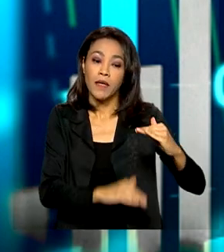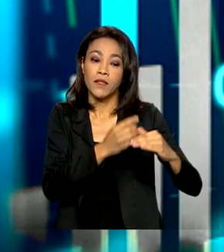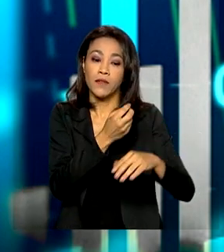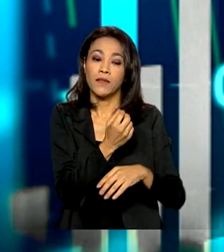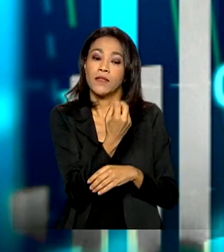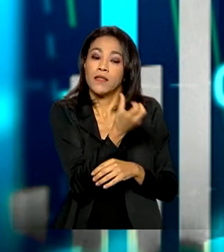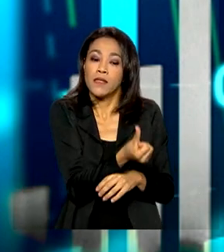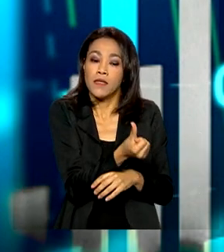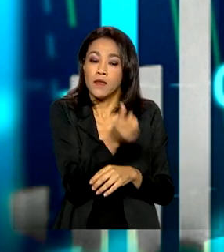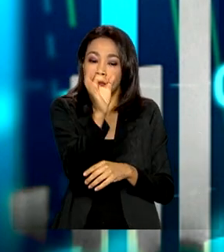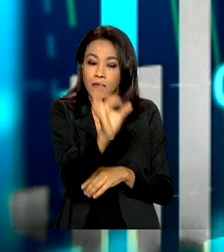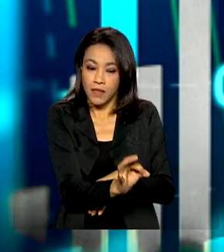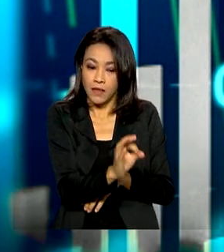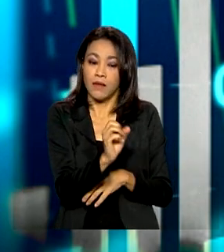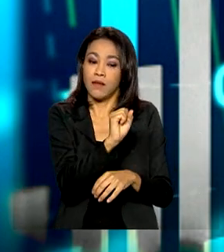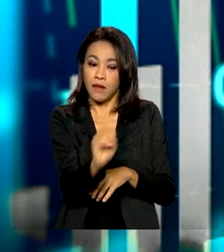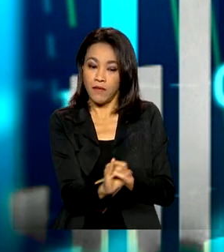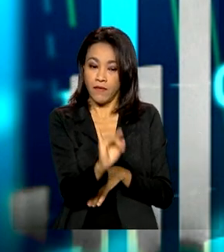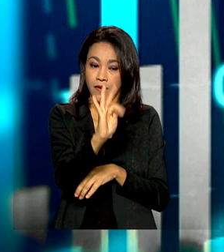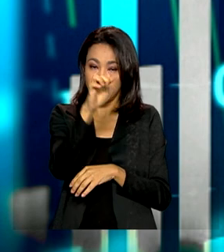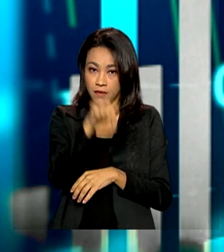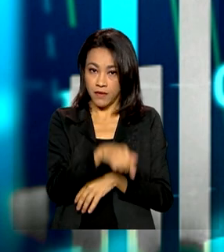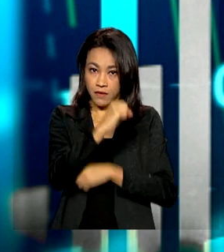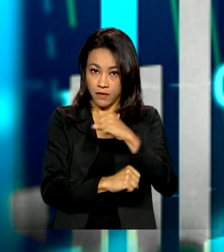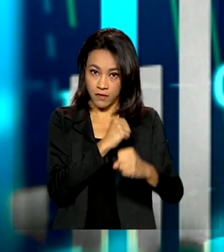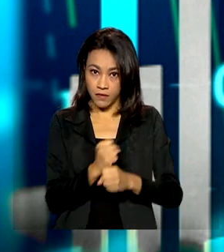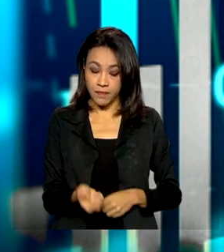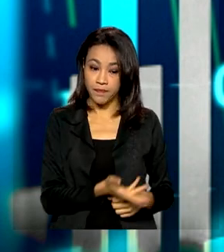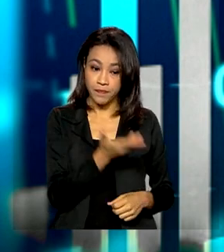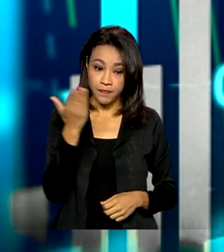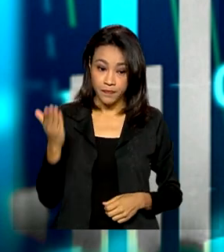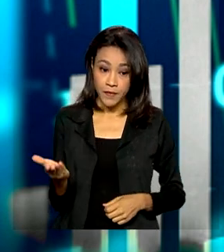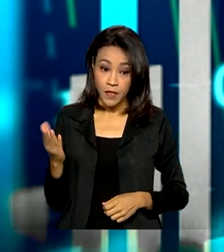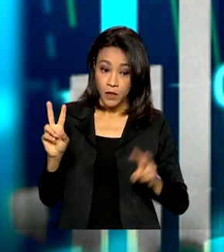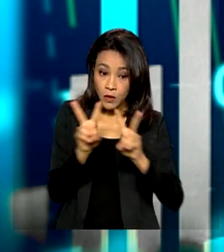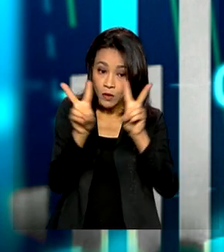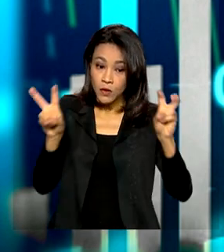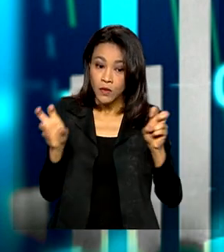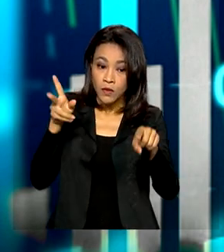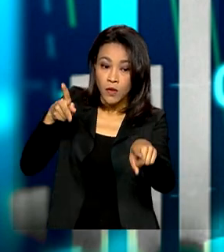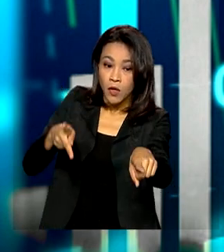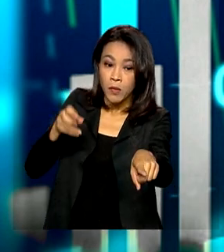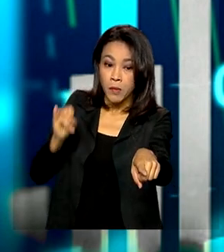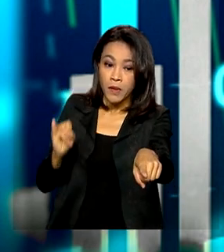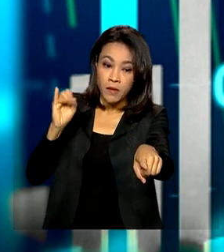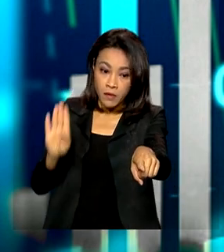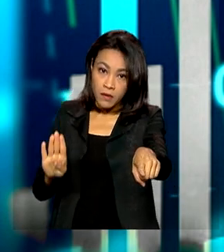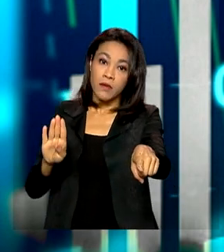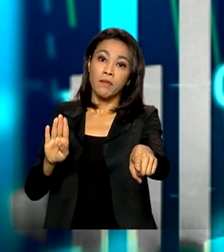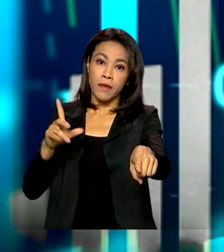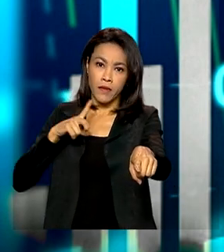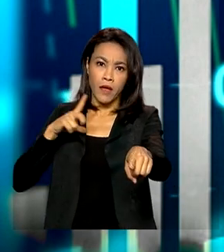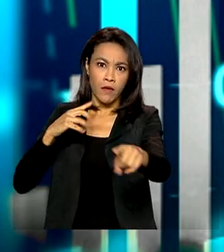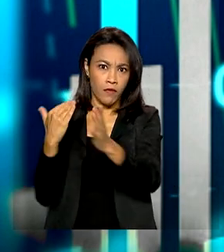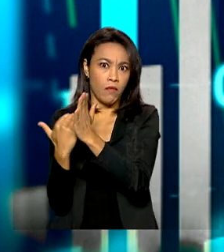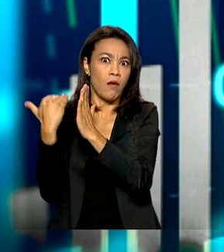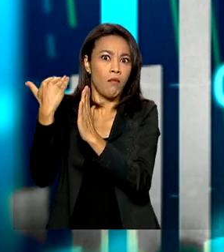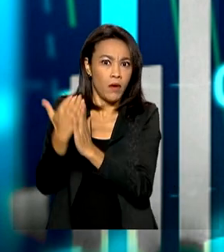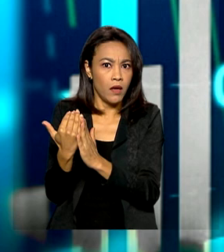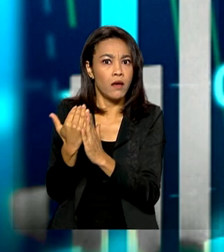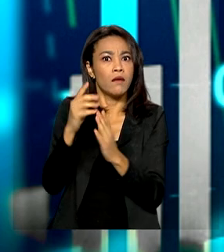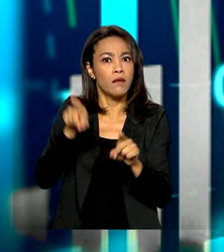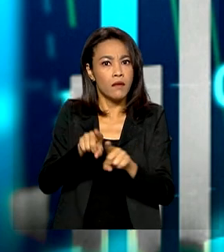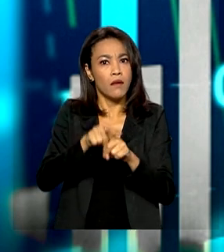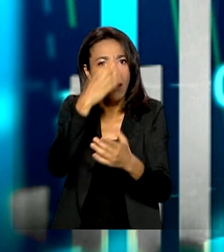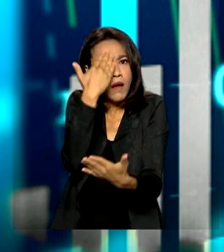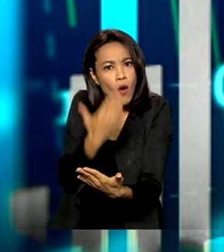6% para a inflação deste ano. Em relação ao PIB também, houve um aumento do otimismo e da confiança do